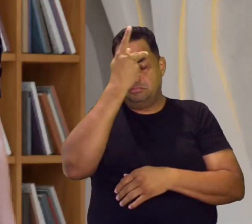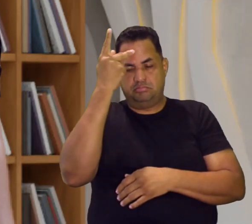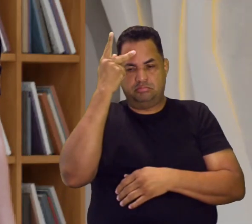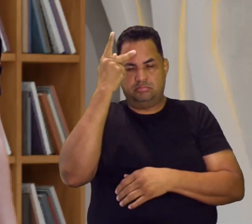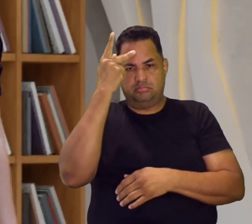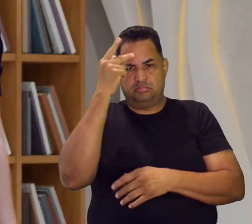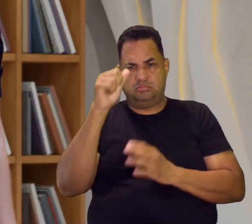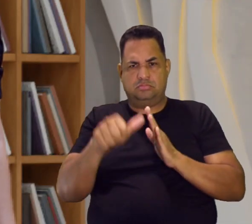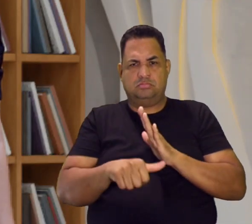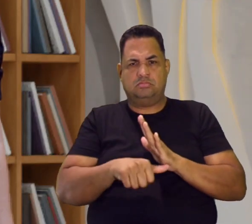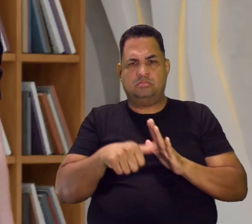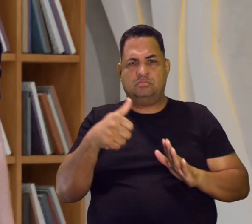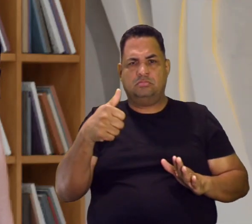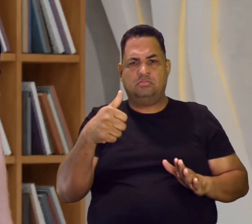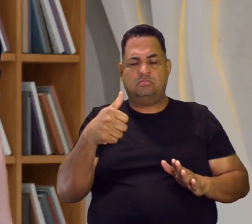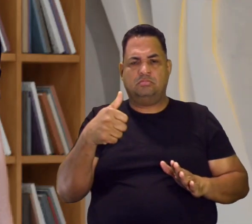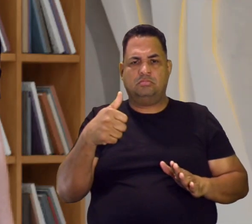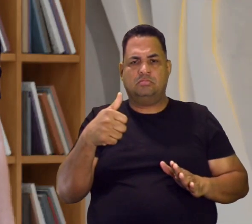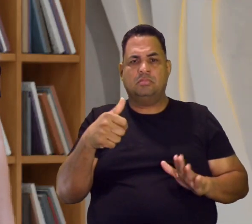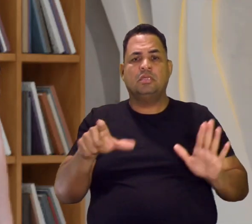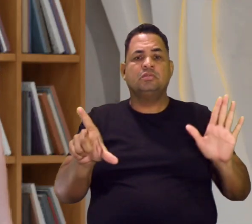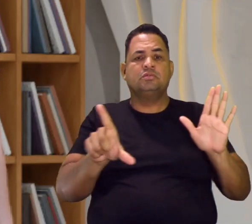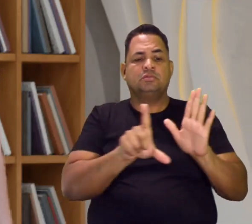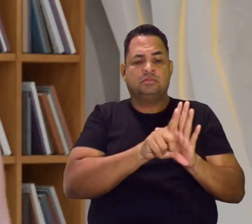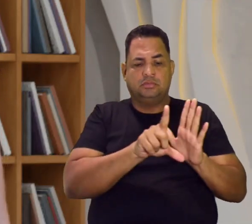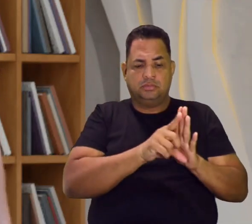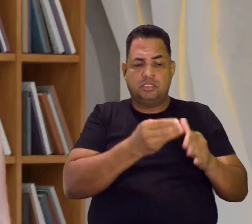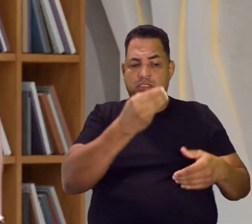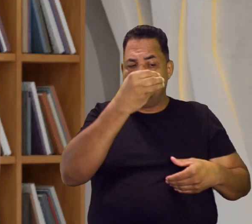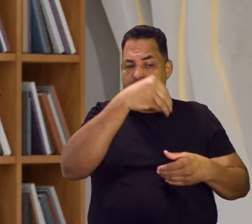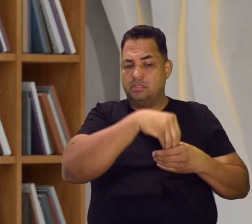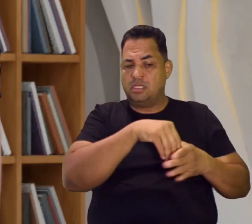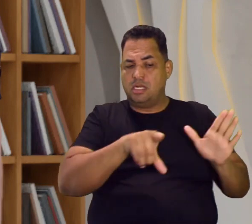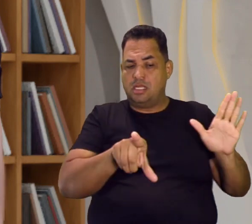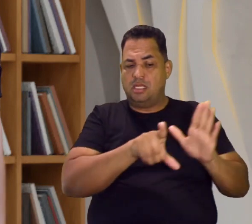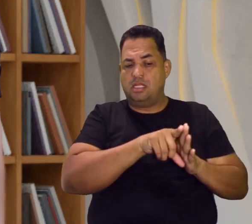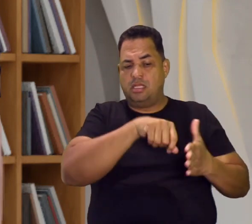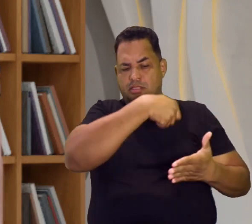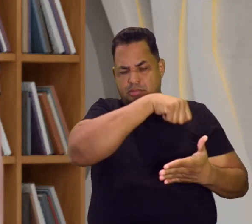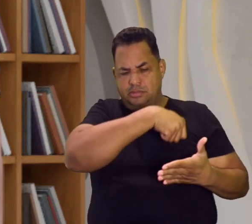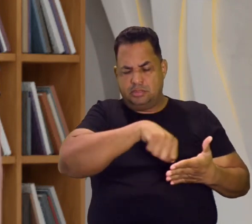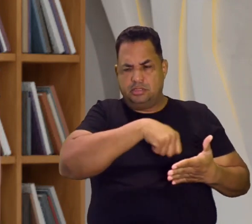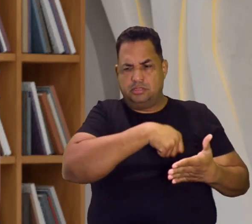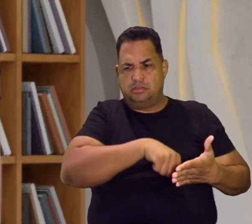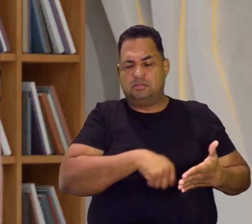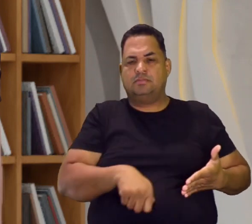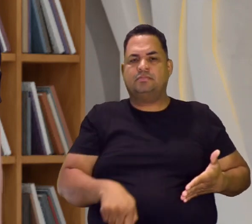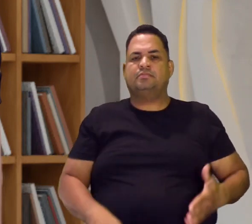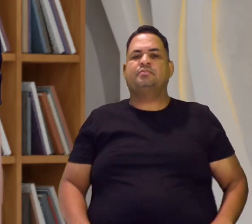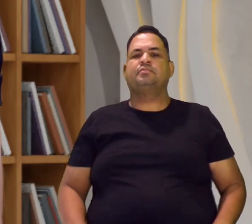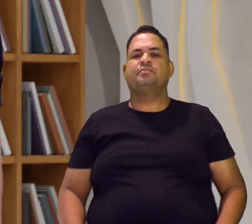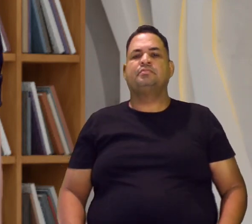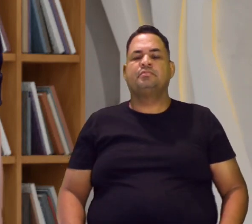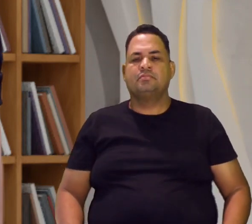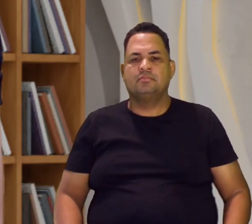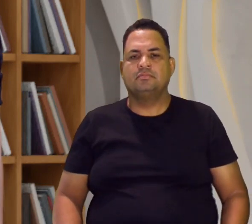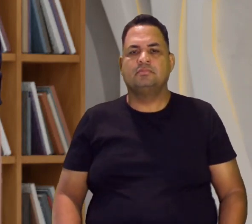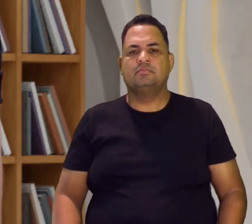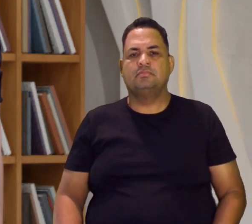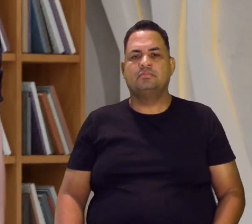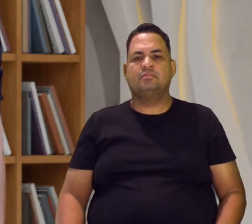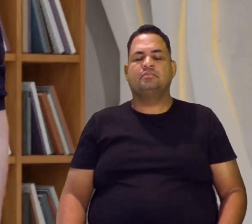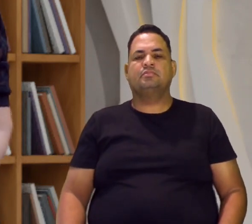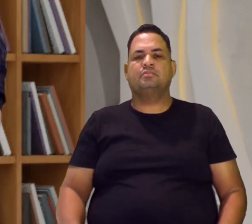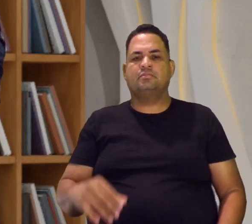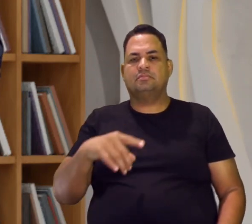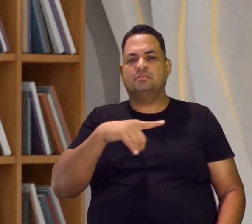E aí o primeiro é o quê? São os legais. Quando você vê, se vocês verem aí na avaliação alguma coisa legal, tem a